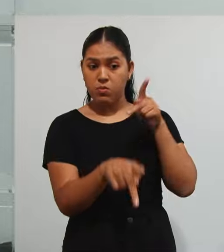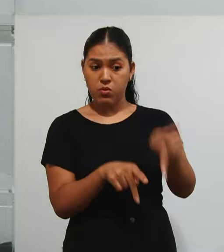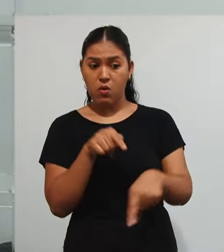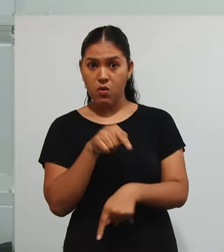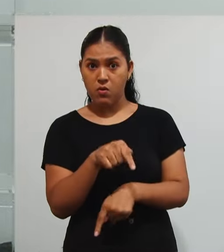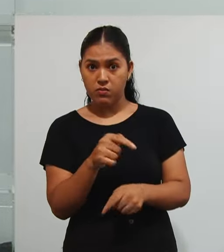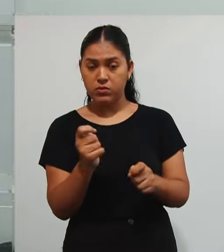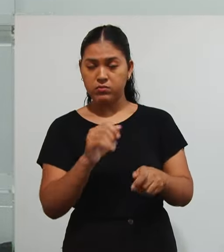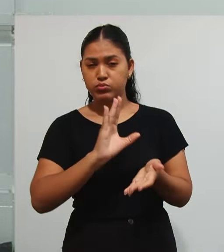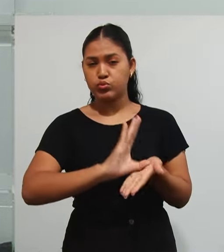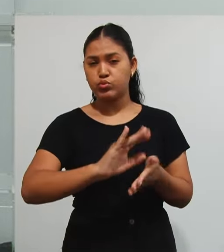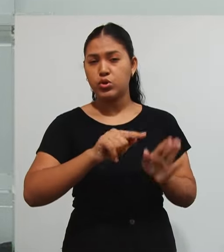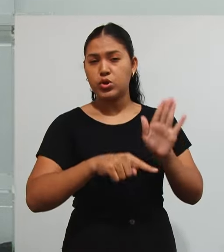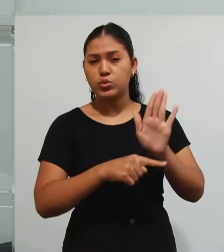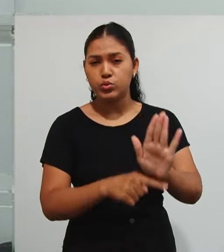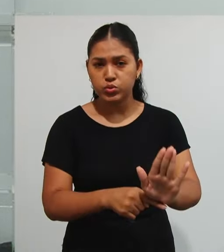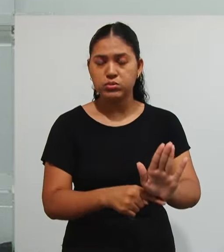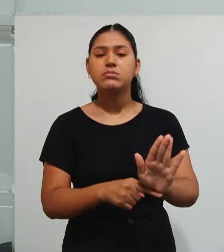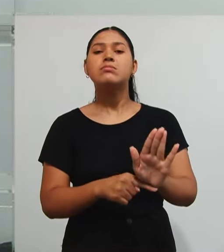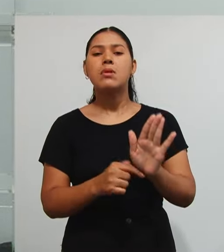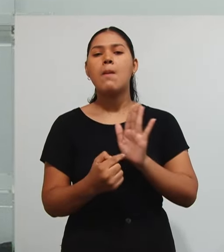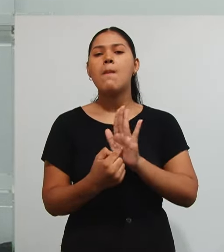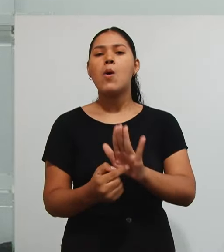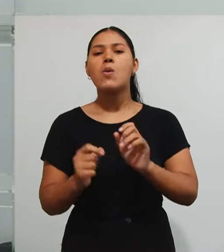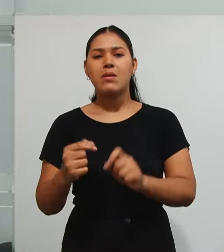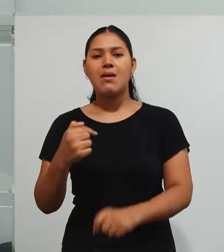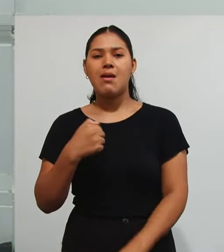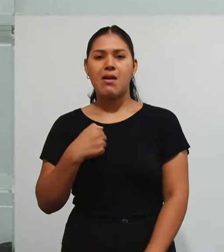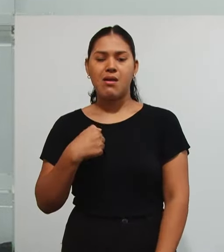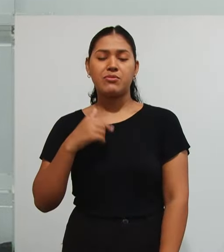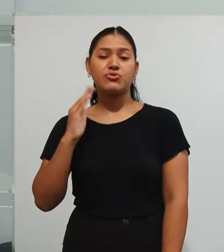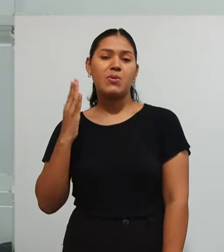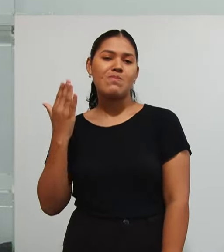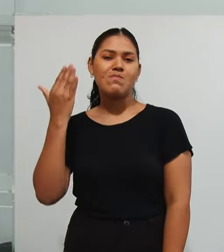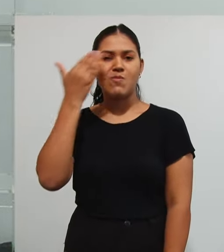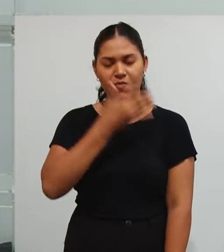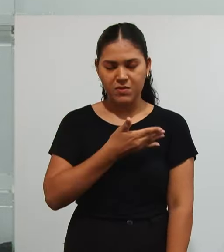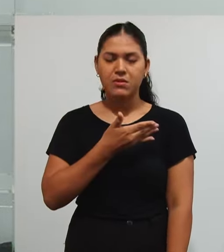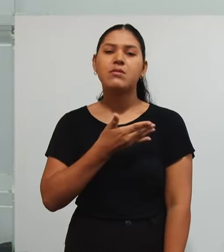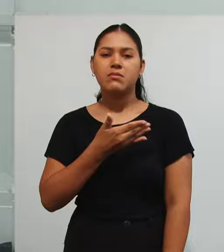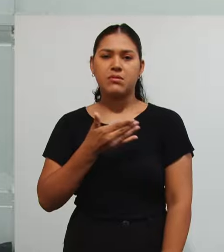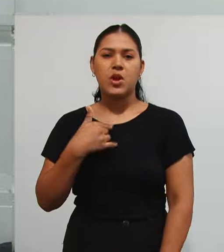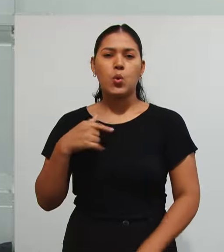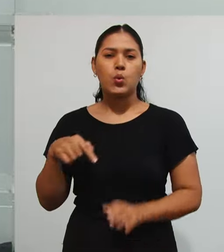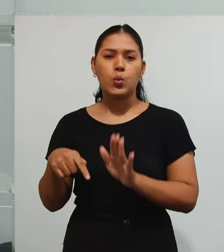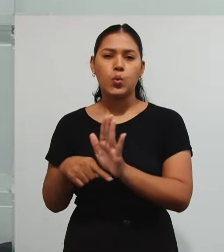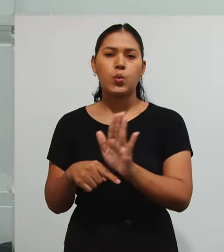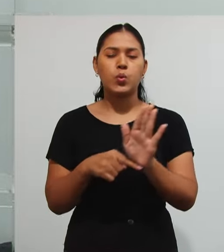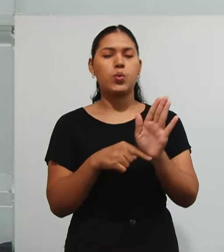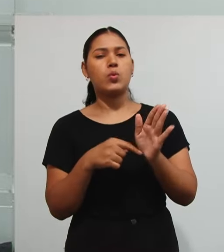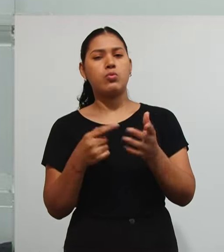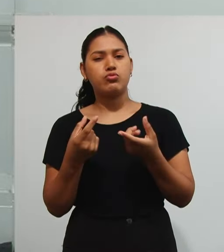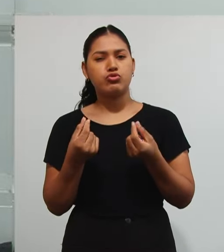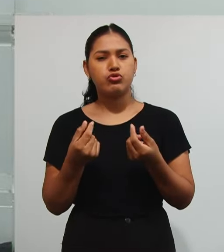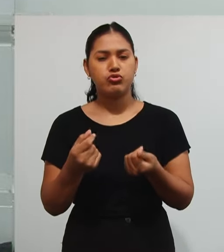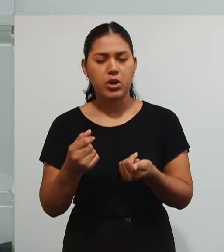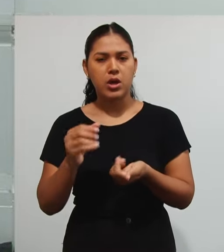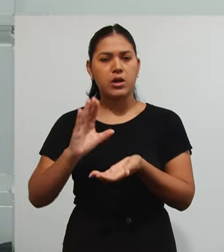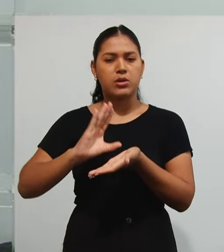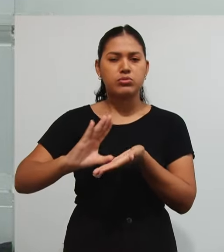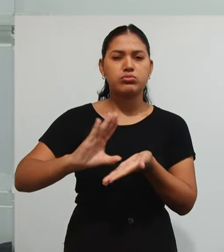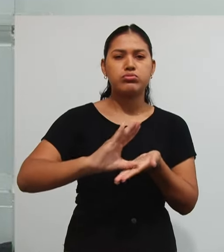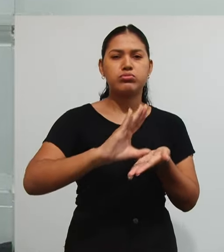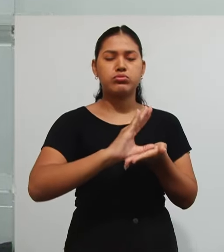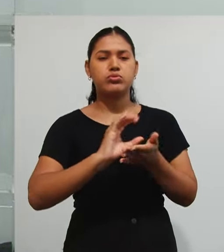Vem dele Que estou Aplicando De acordo Com o que Aquele povo Organizou A que